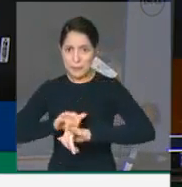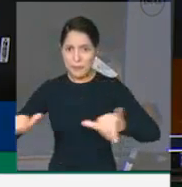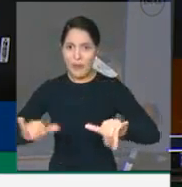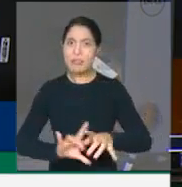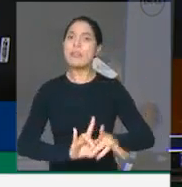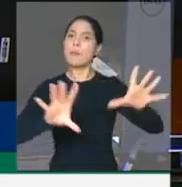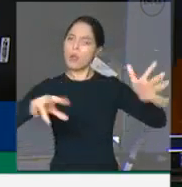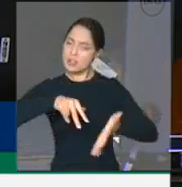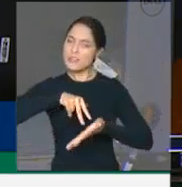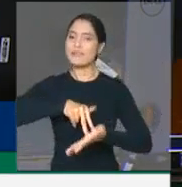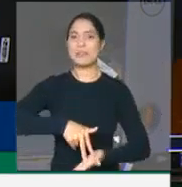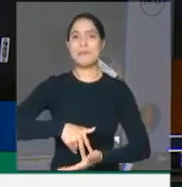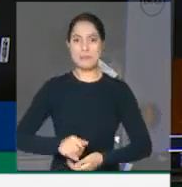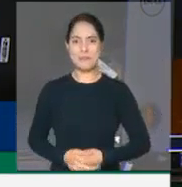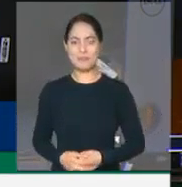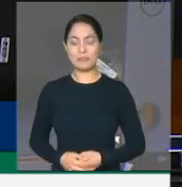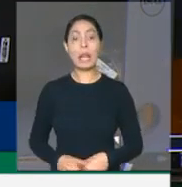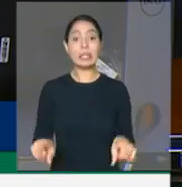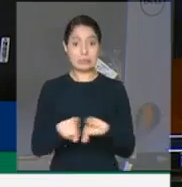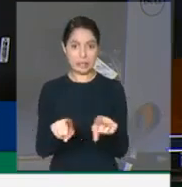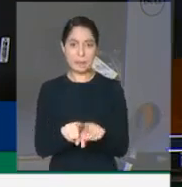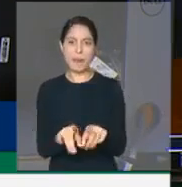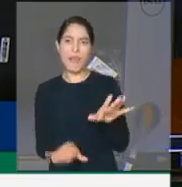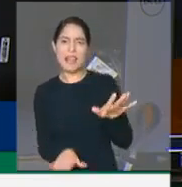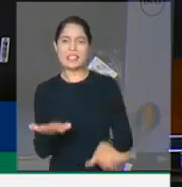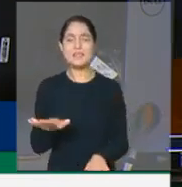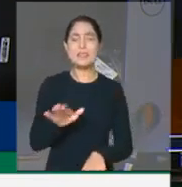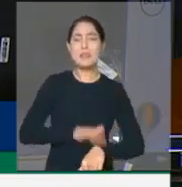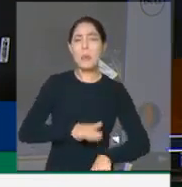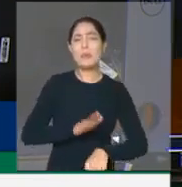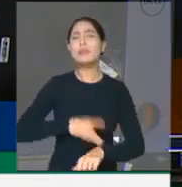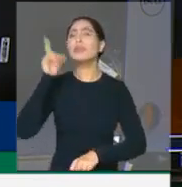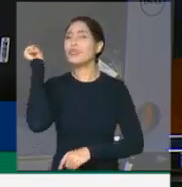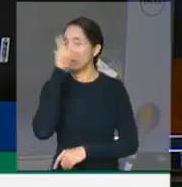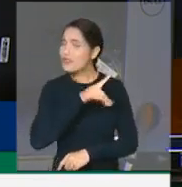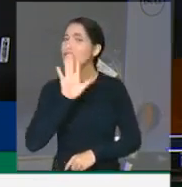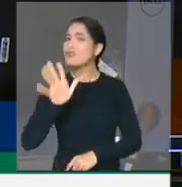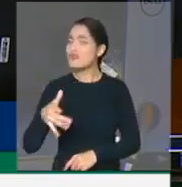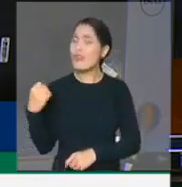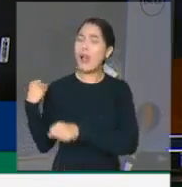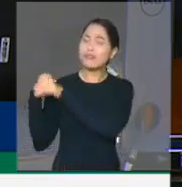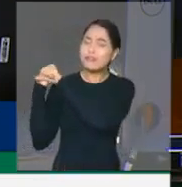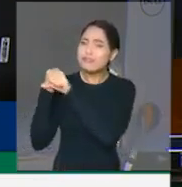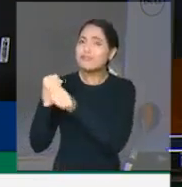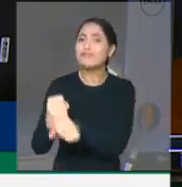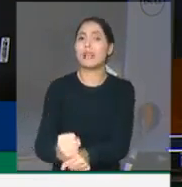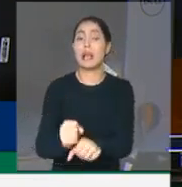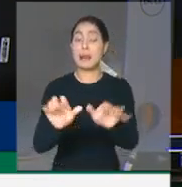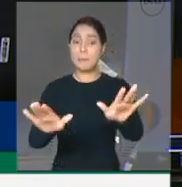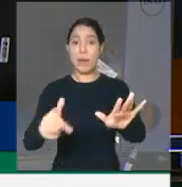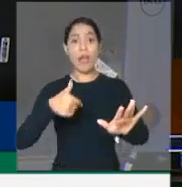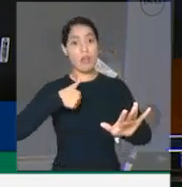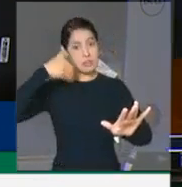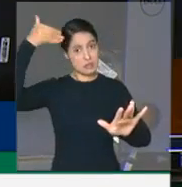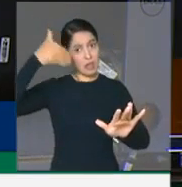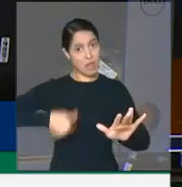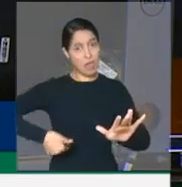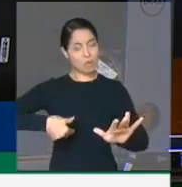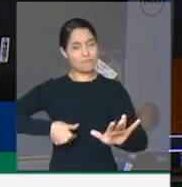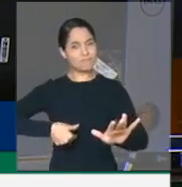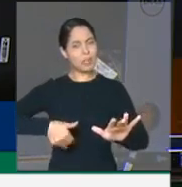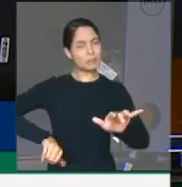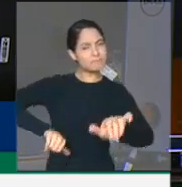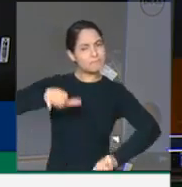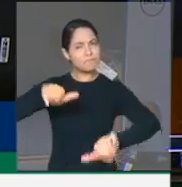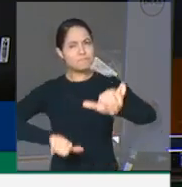Permitam-me lembrar também que, nos momentos mais críticos nesses últimos anos, tenho procurado ser prudente e observar